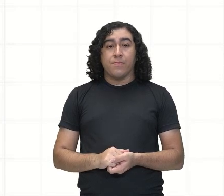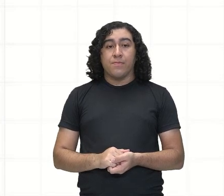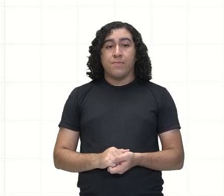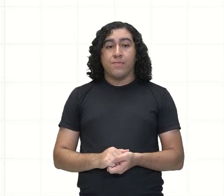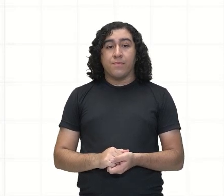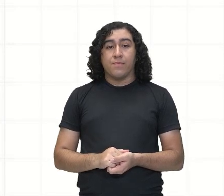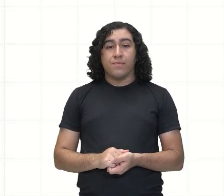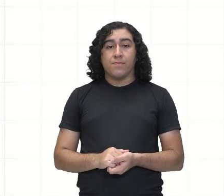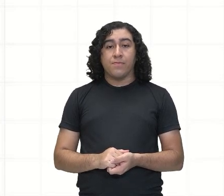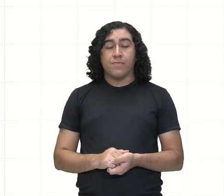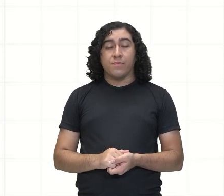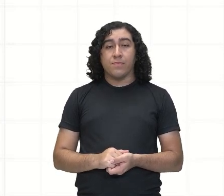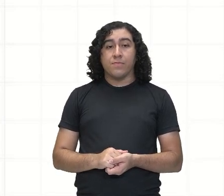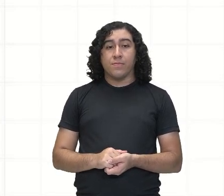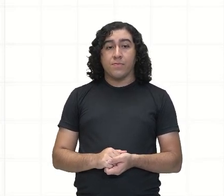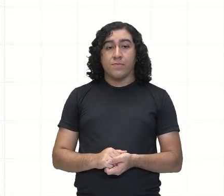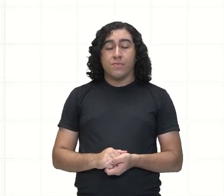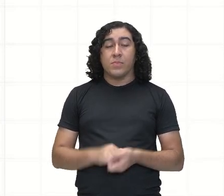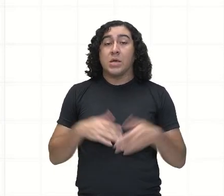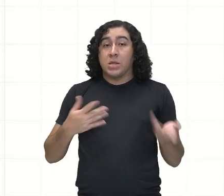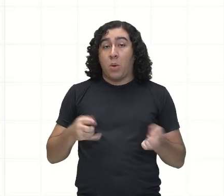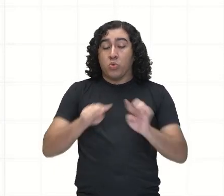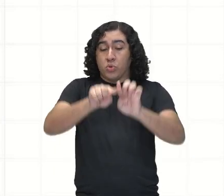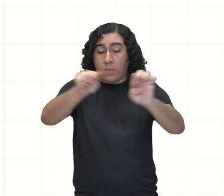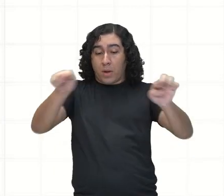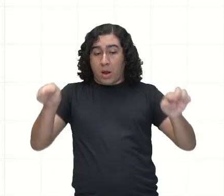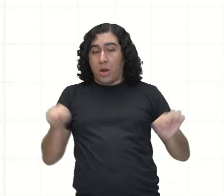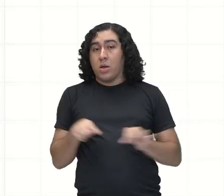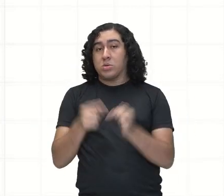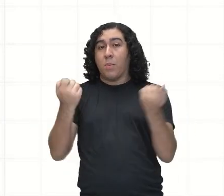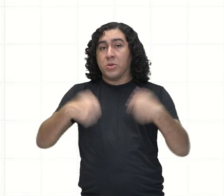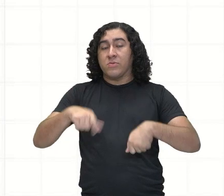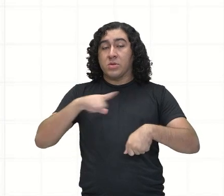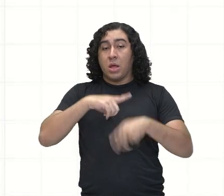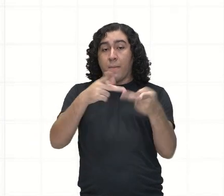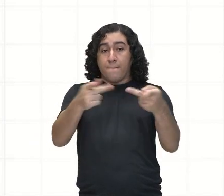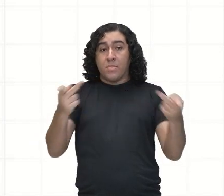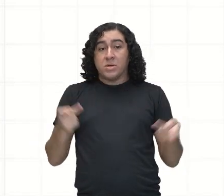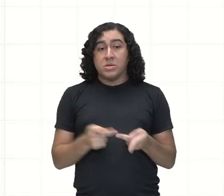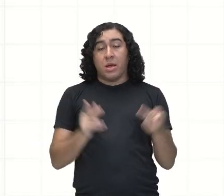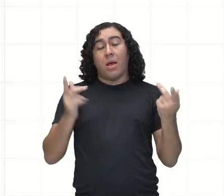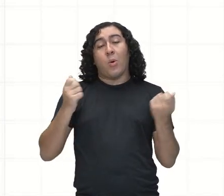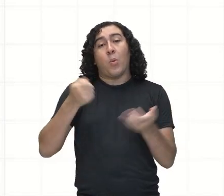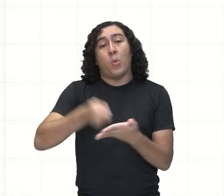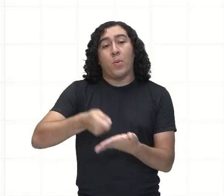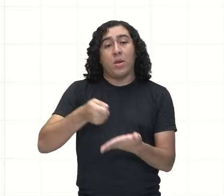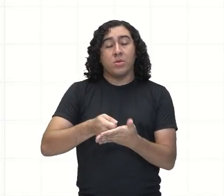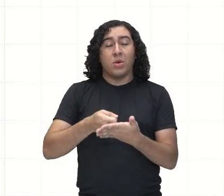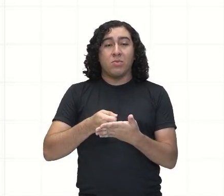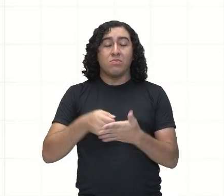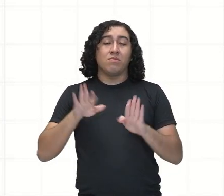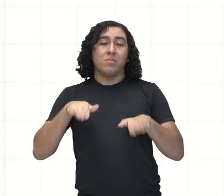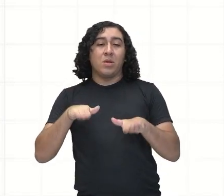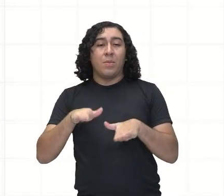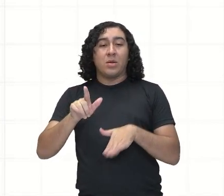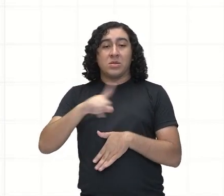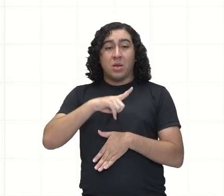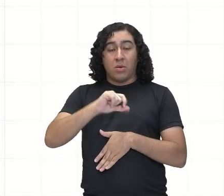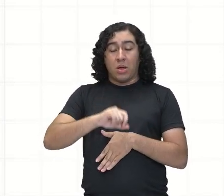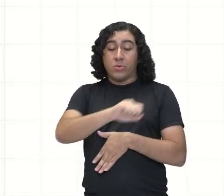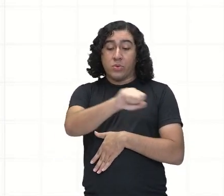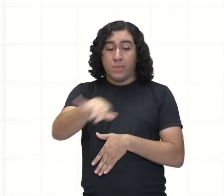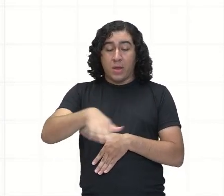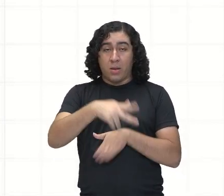área mínima, né, da embalagem, deve ser, no mínimo, a área da própria